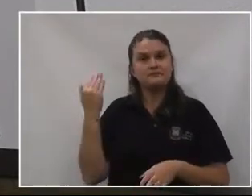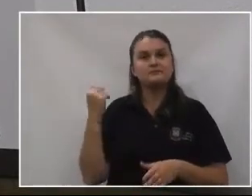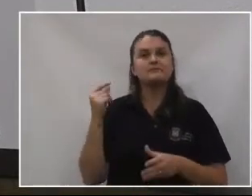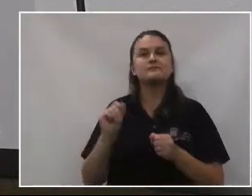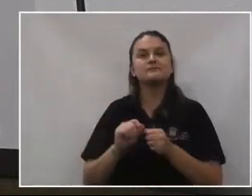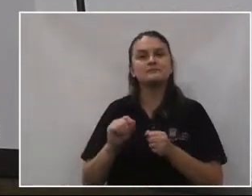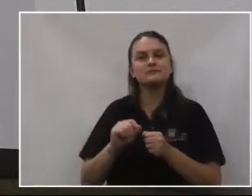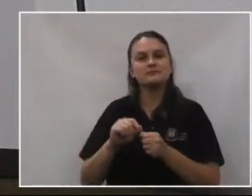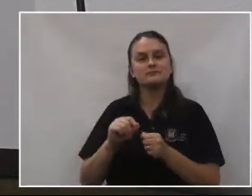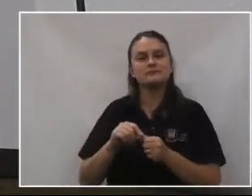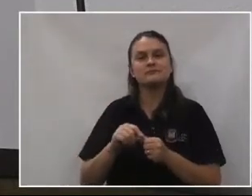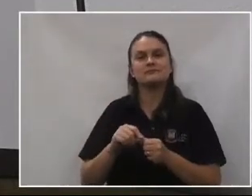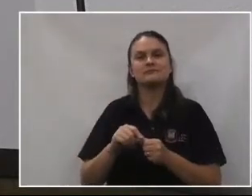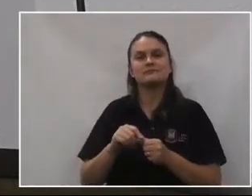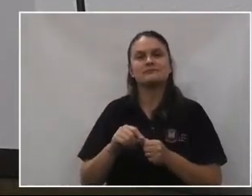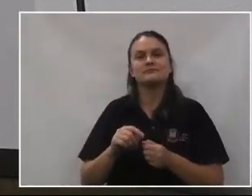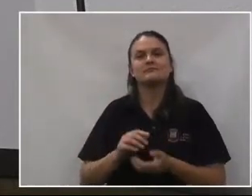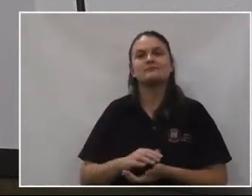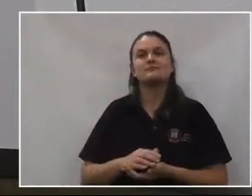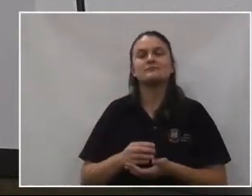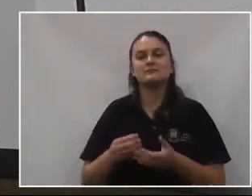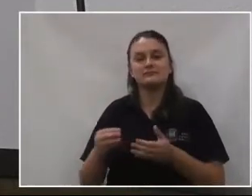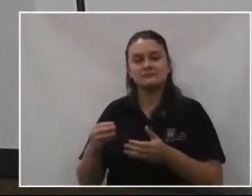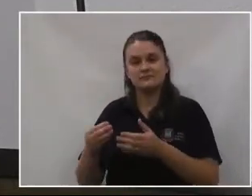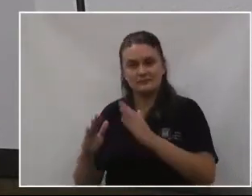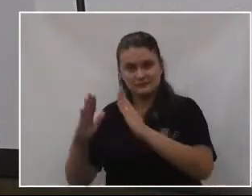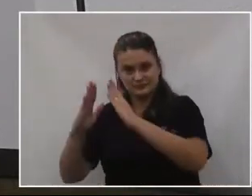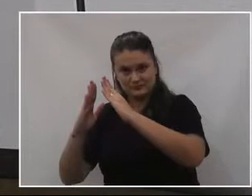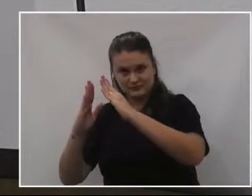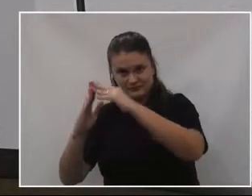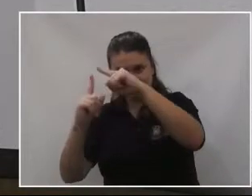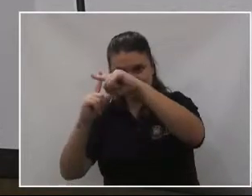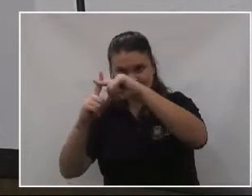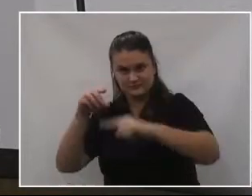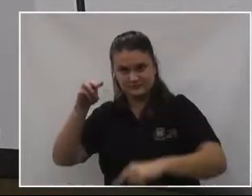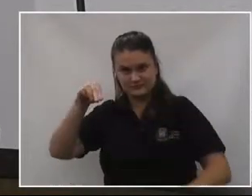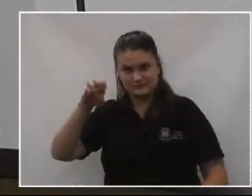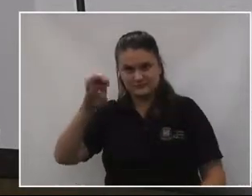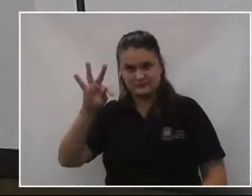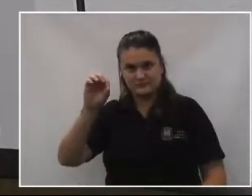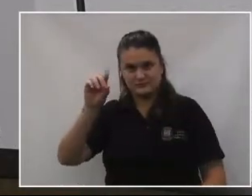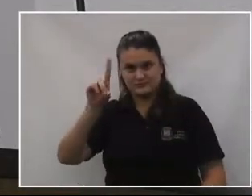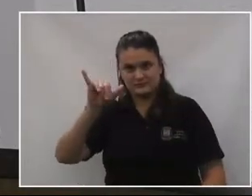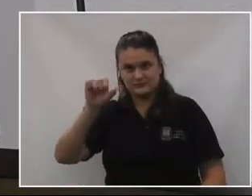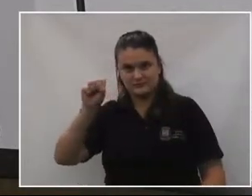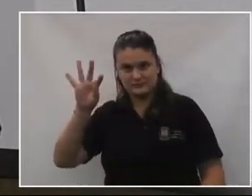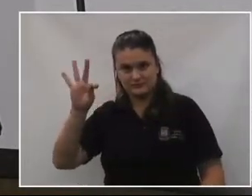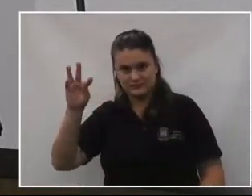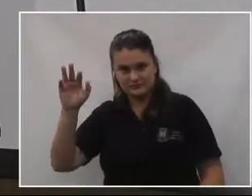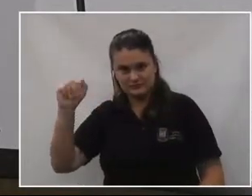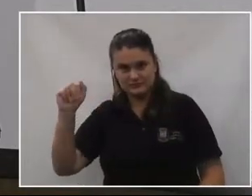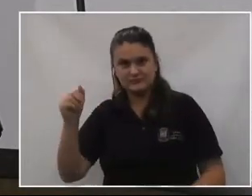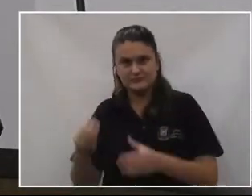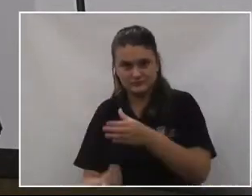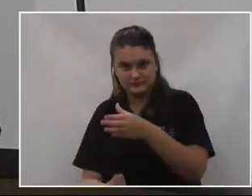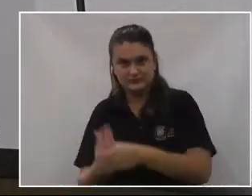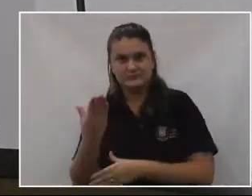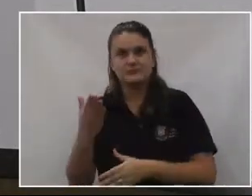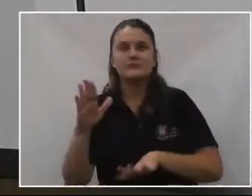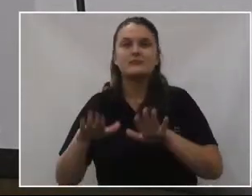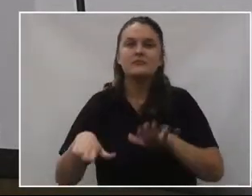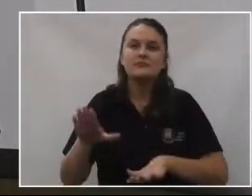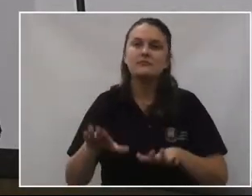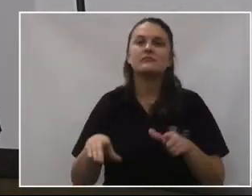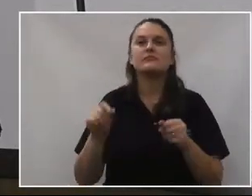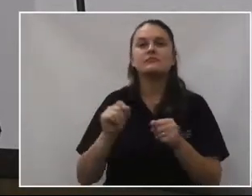foi na Igreja Metodista, que foi fundado o Grupo Escoteiro Iguaçu, e em alguns momentos eles